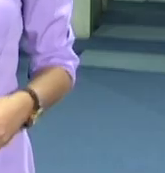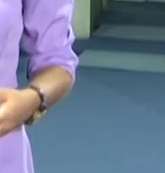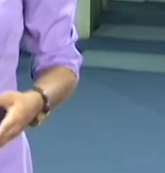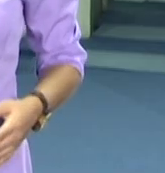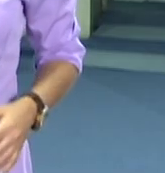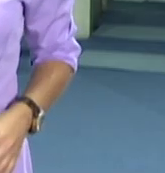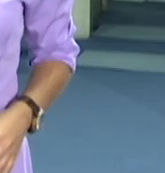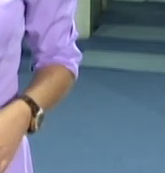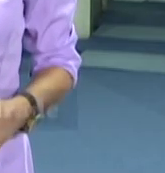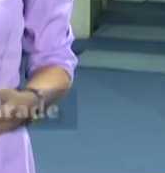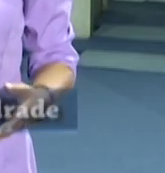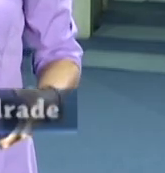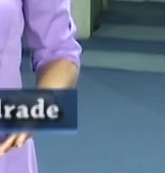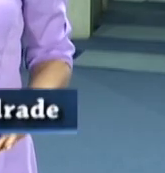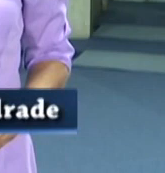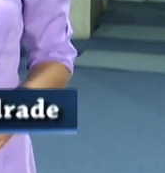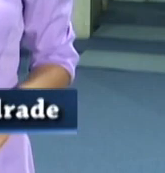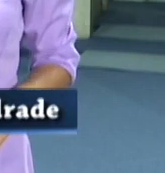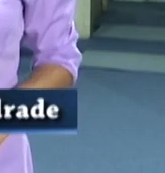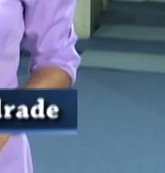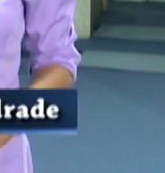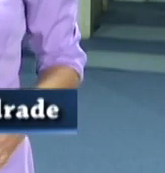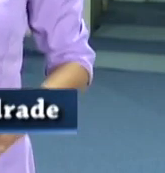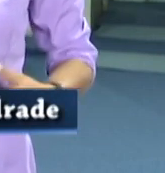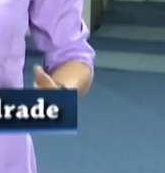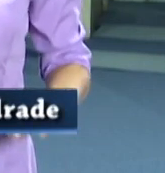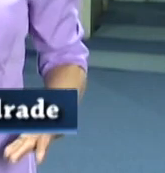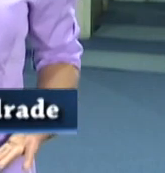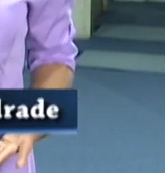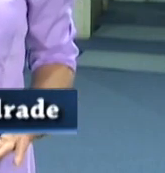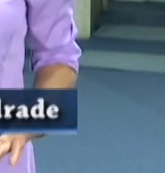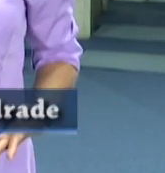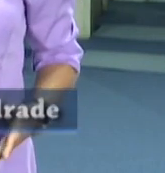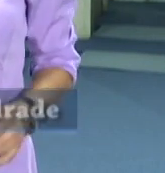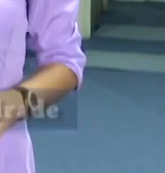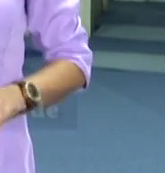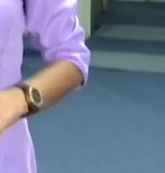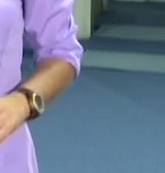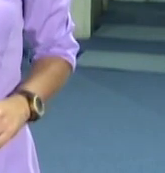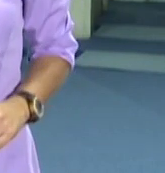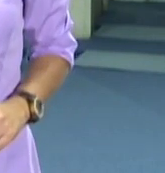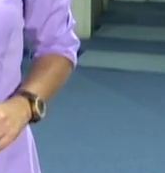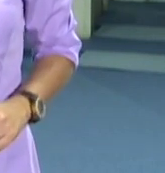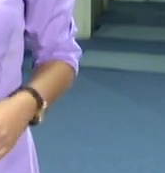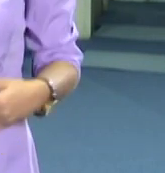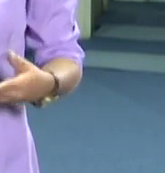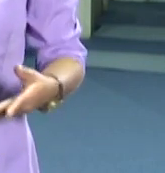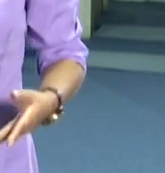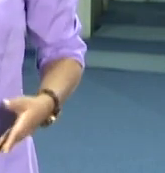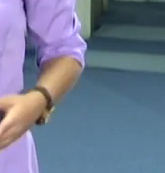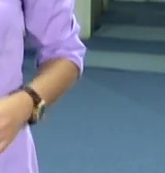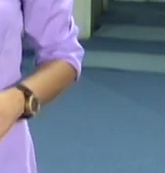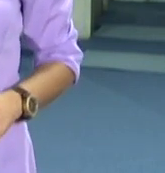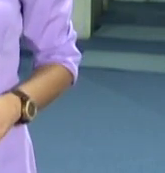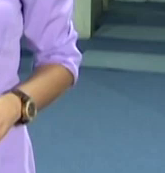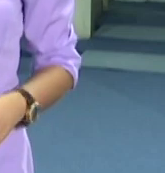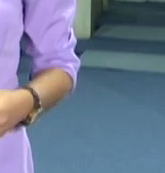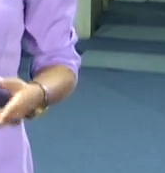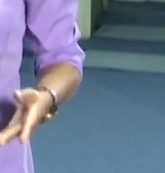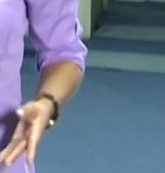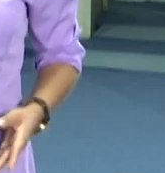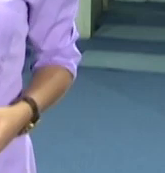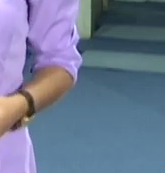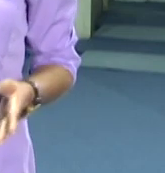Nesta semana, os deputados cearenses levaram novamente às tribunas temas relacionados à política nacional.